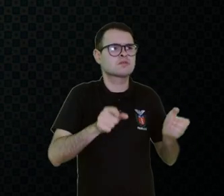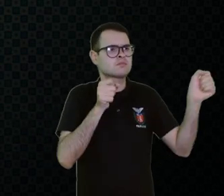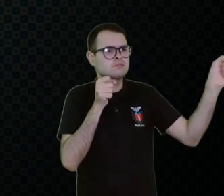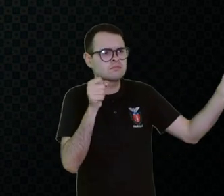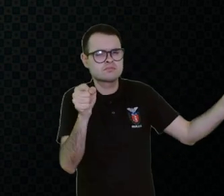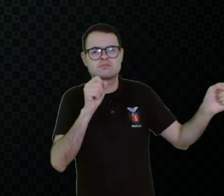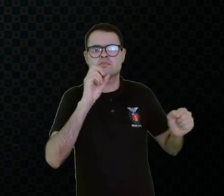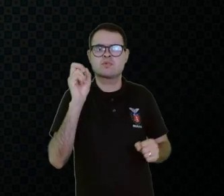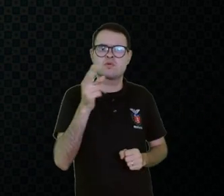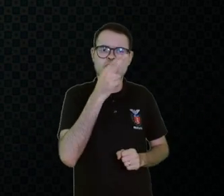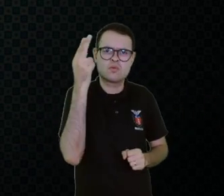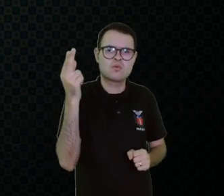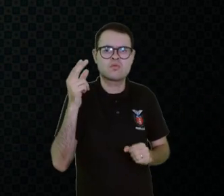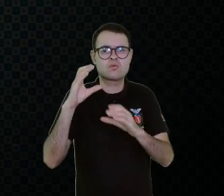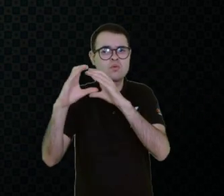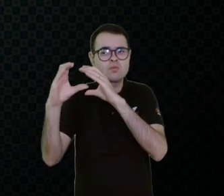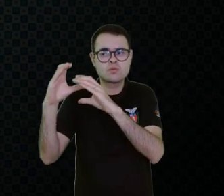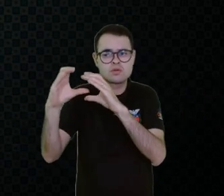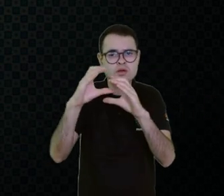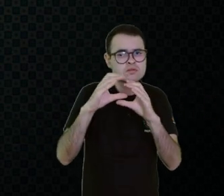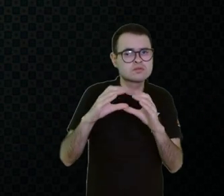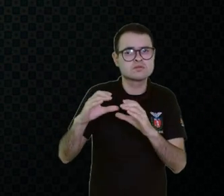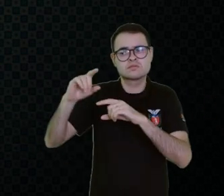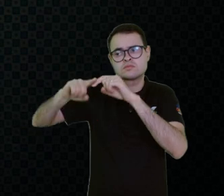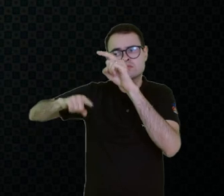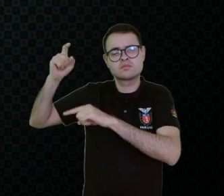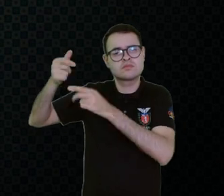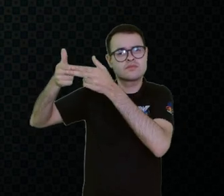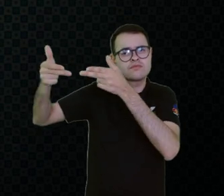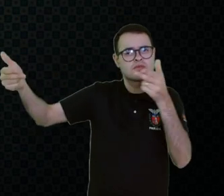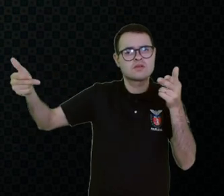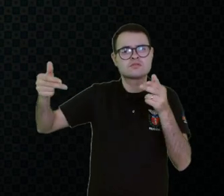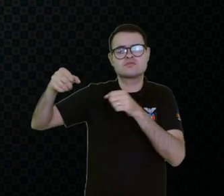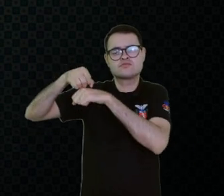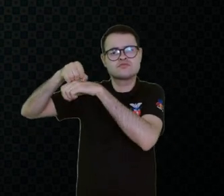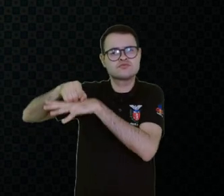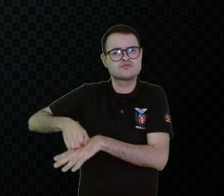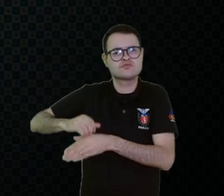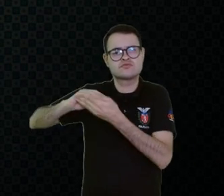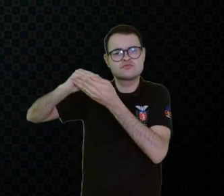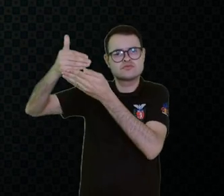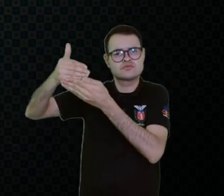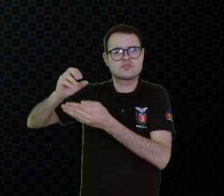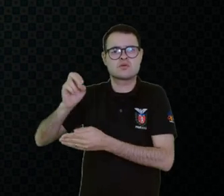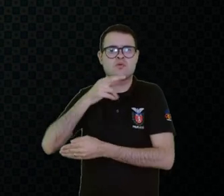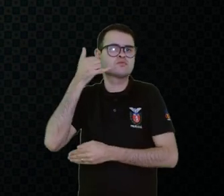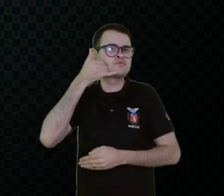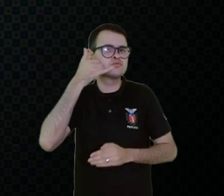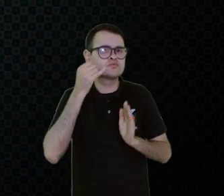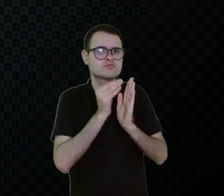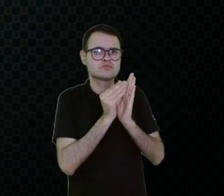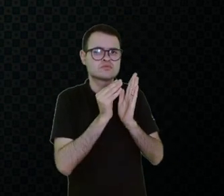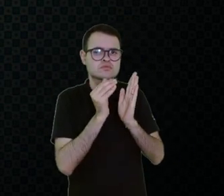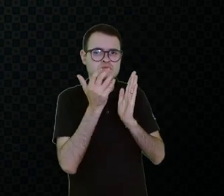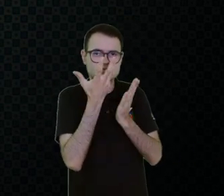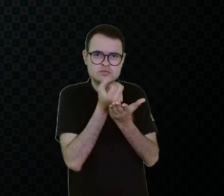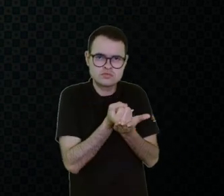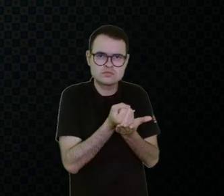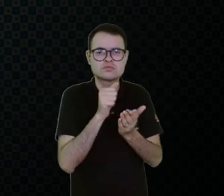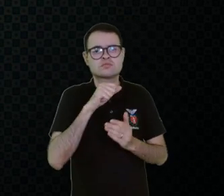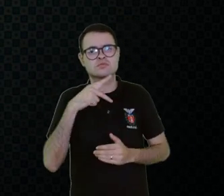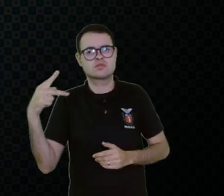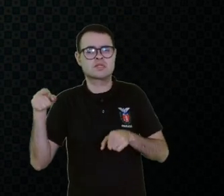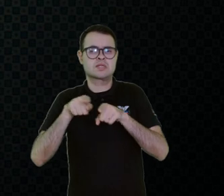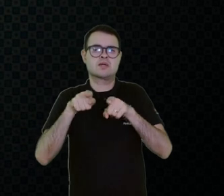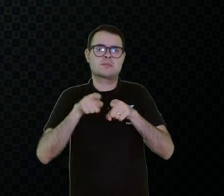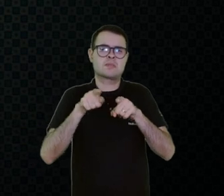comunicadores, um software, um aplicativo no celular. O iGaze, que eu trouxe uma